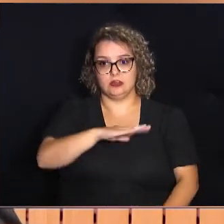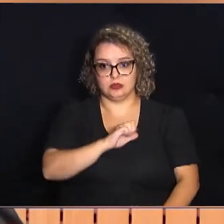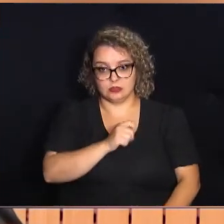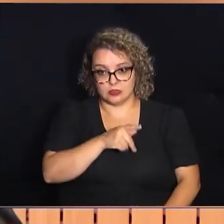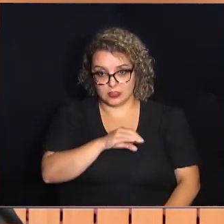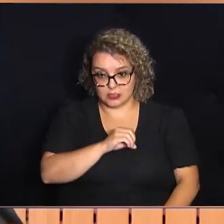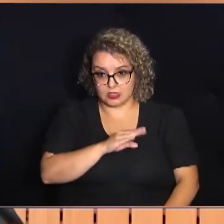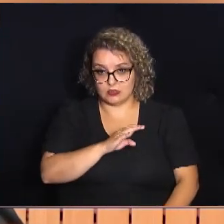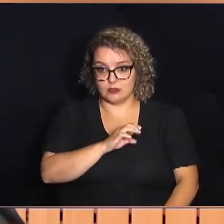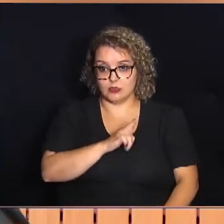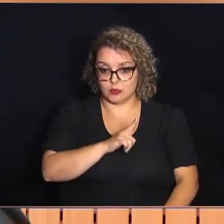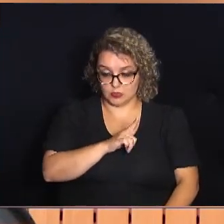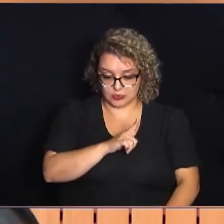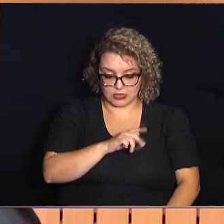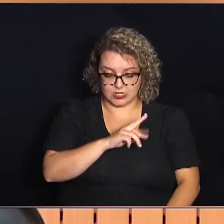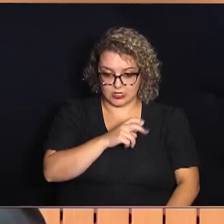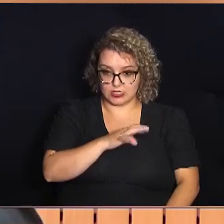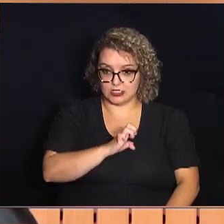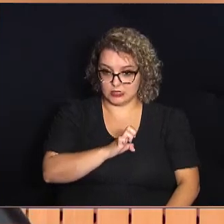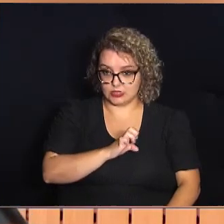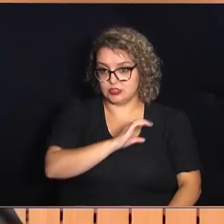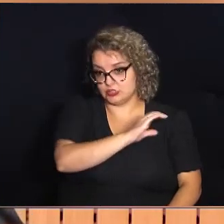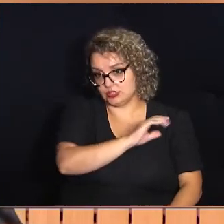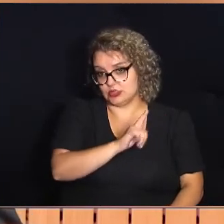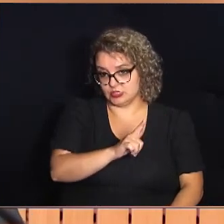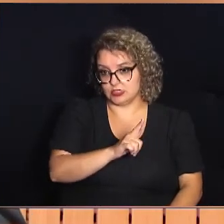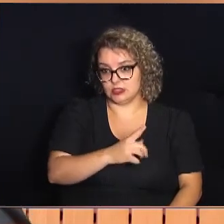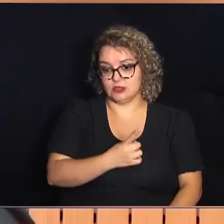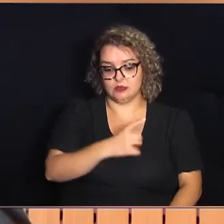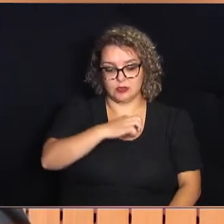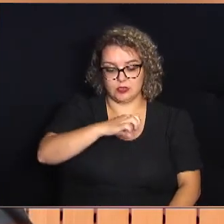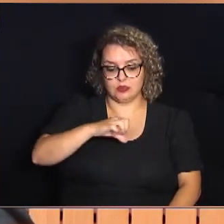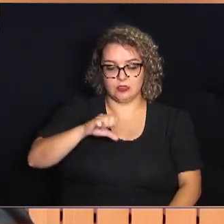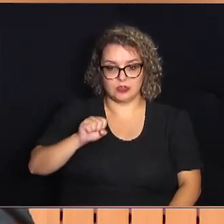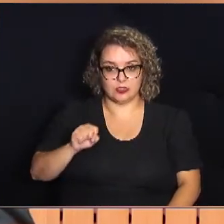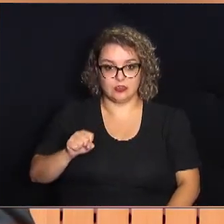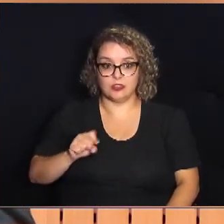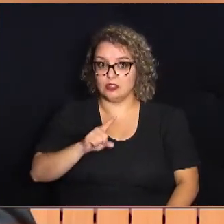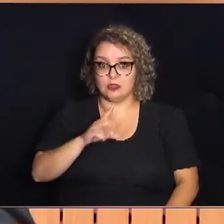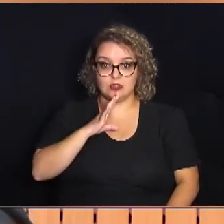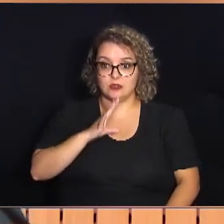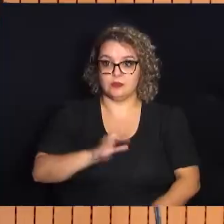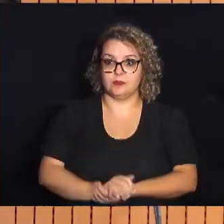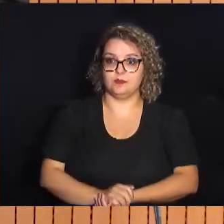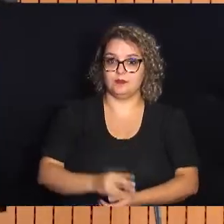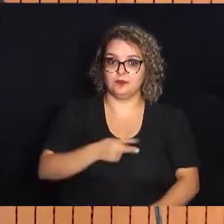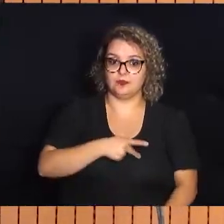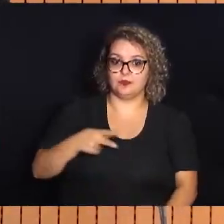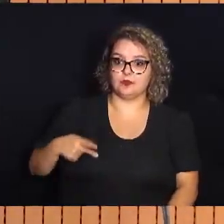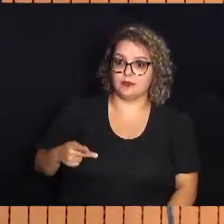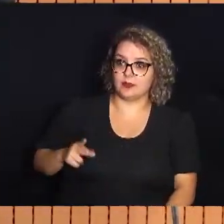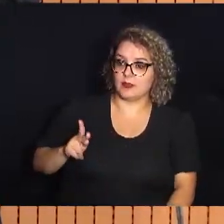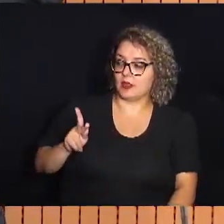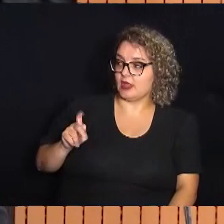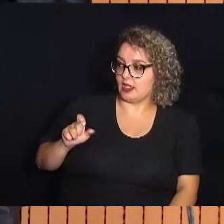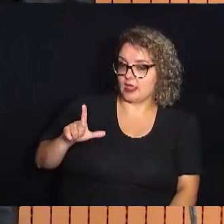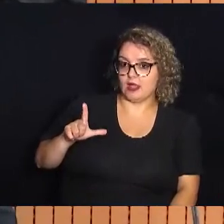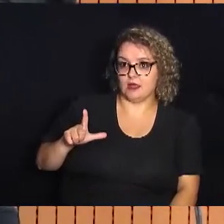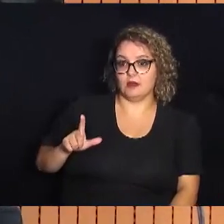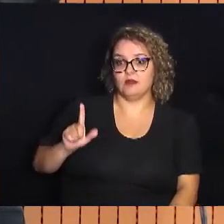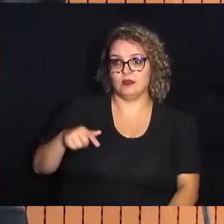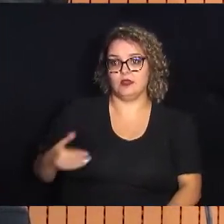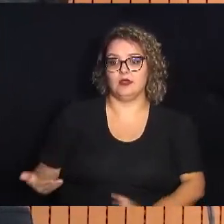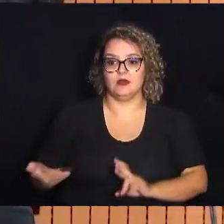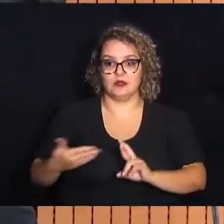região do Campo Grande, desde o ano de 88, quando eu ainda nem a conhecia, quando foi fundada. O pastor Ken Shiham